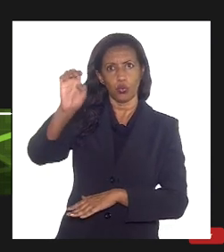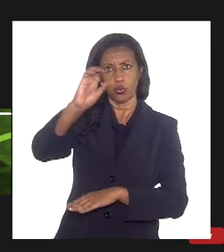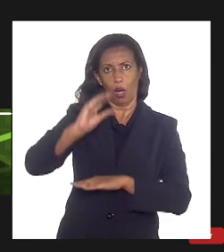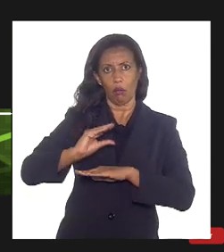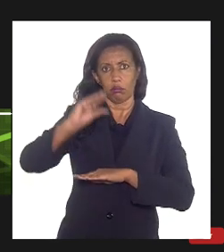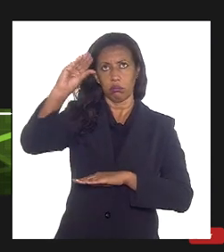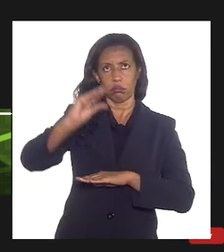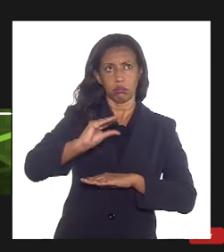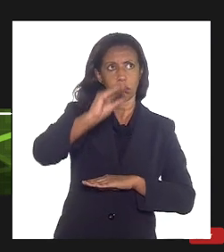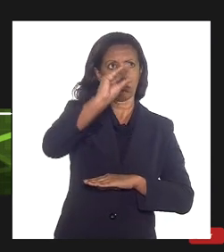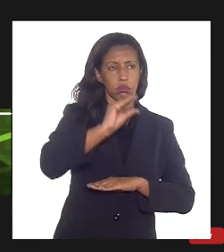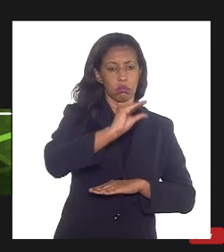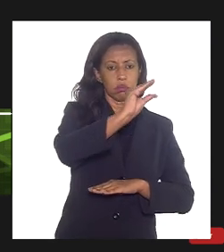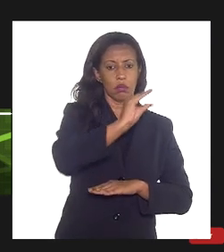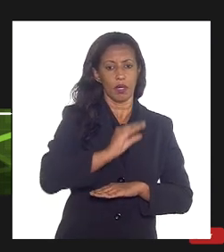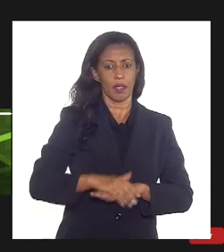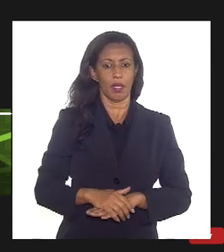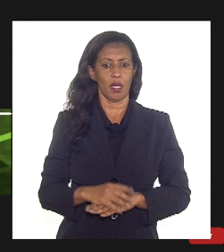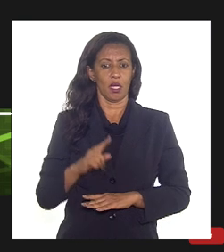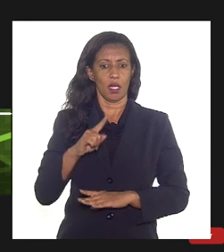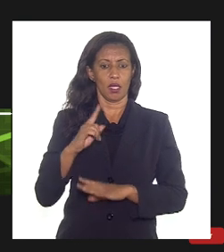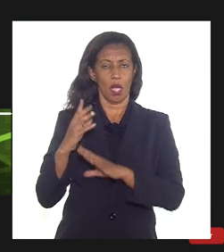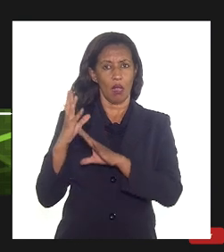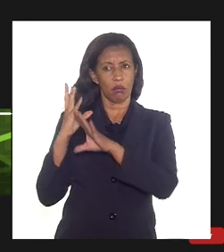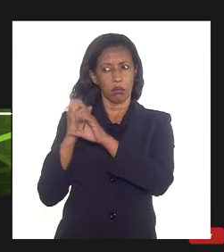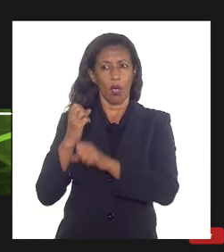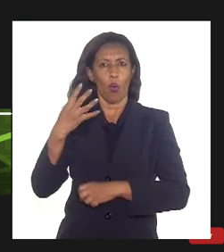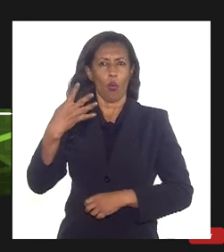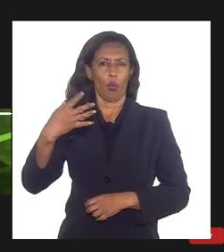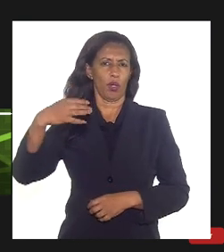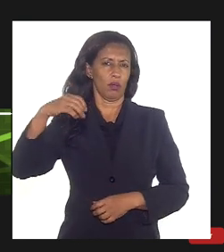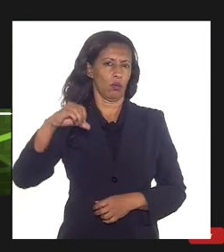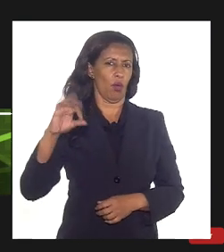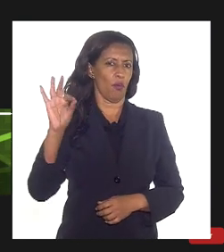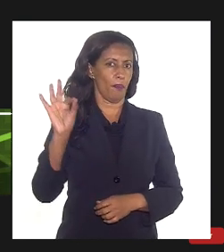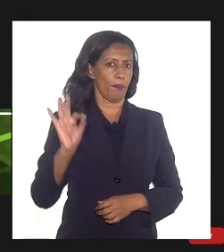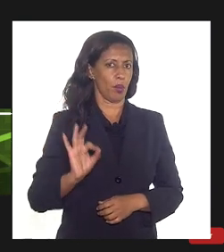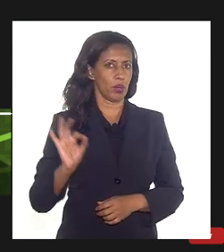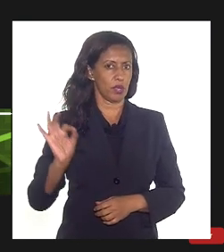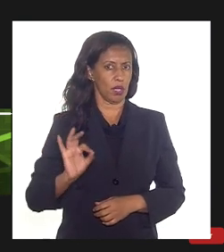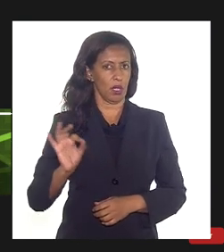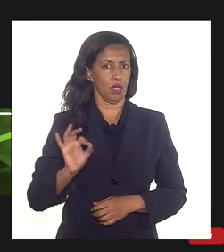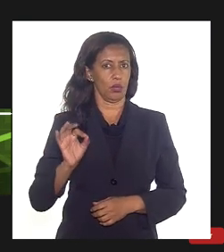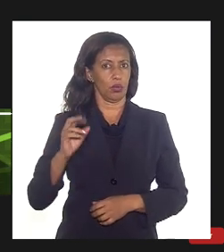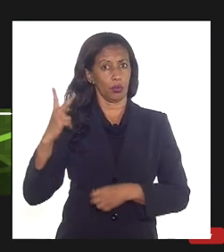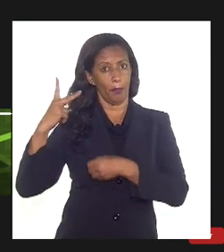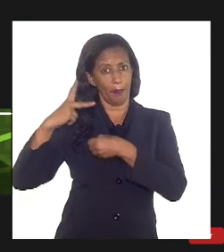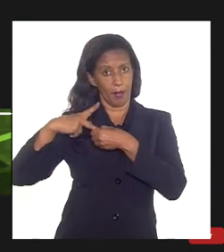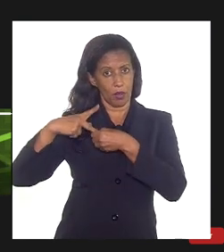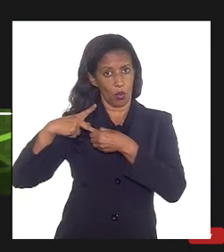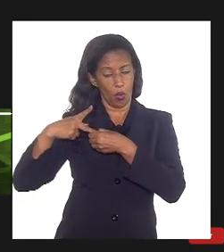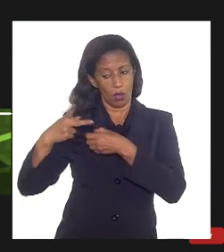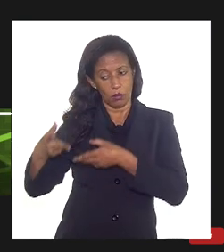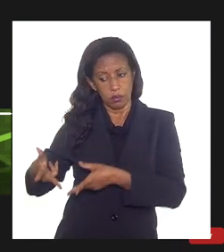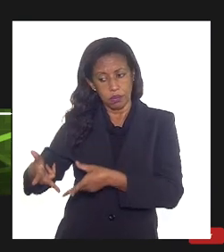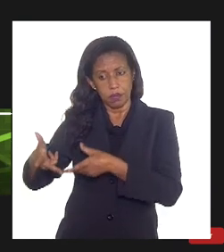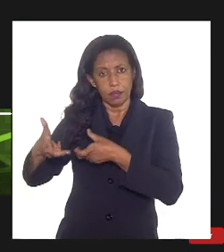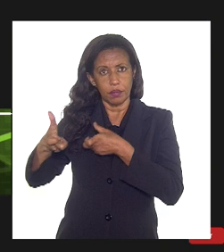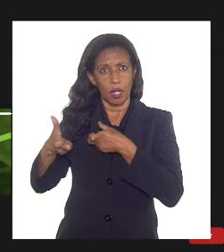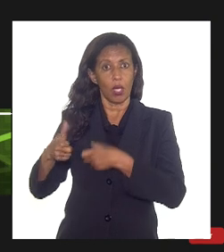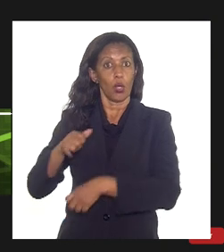de cerca de 49% do petróleo produzido no Rio de Janeiro então aqui